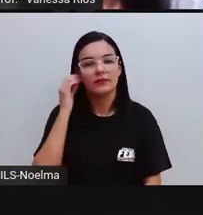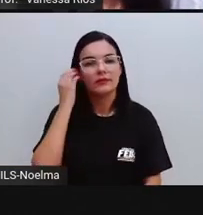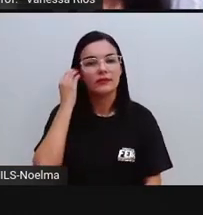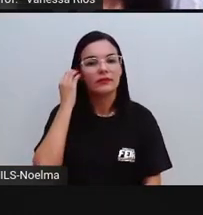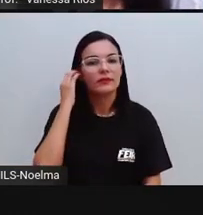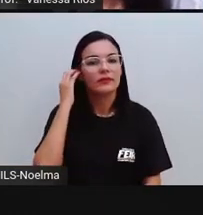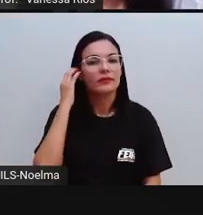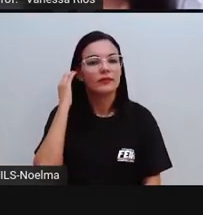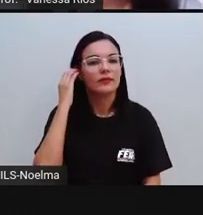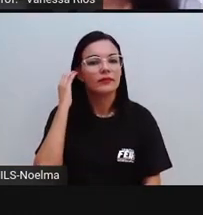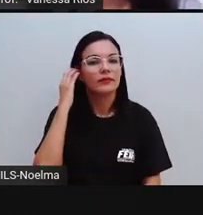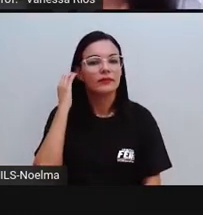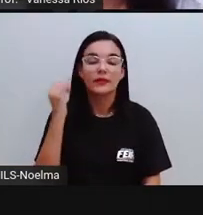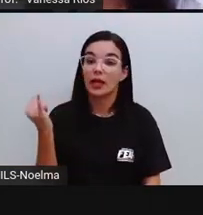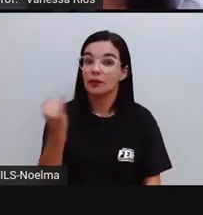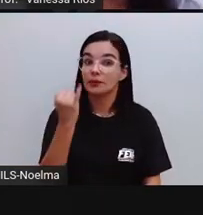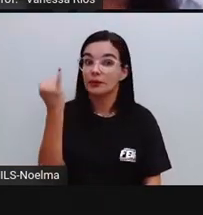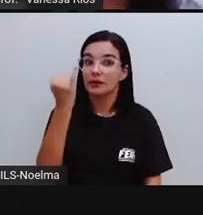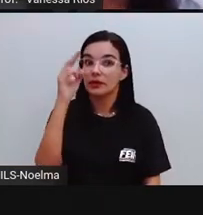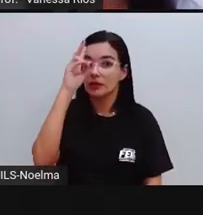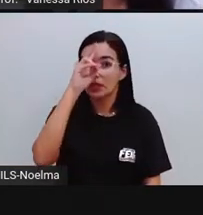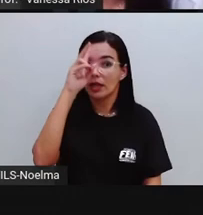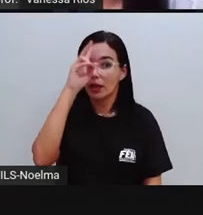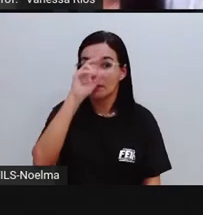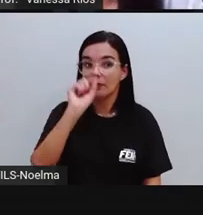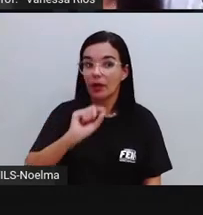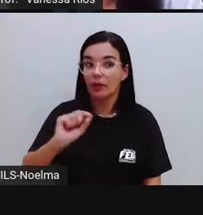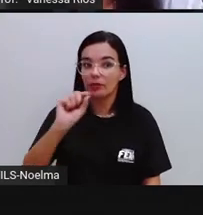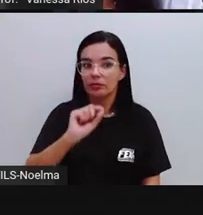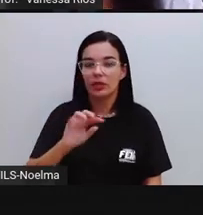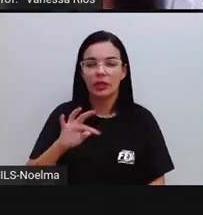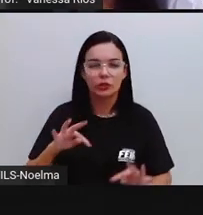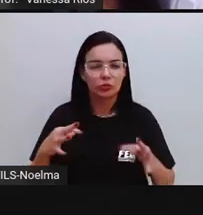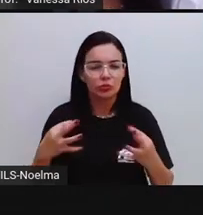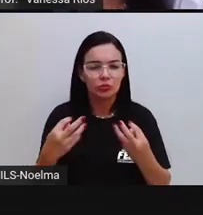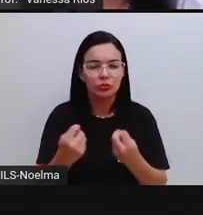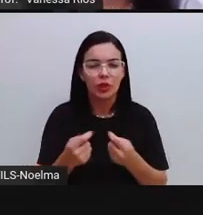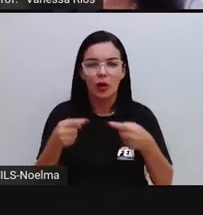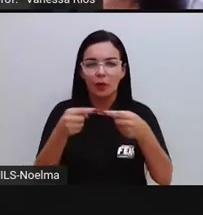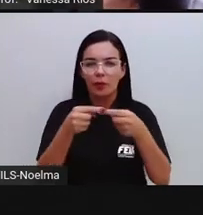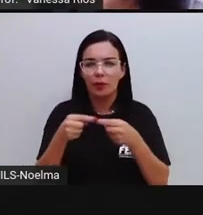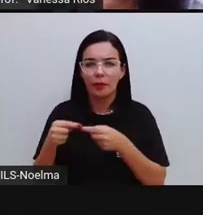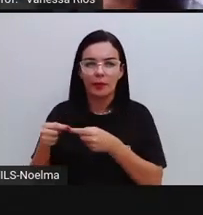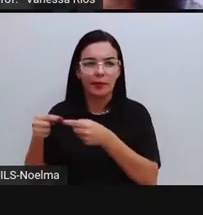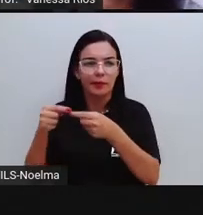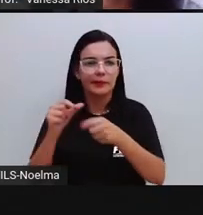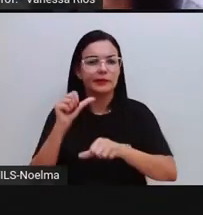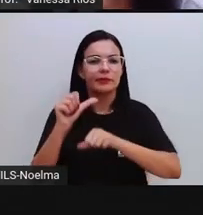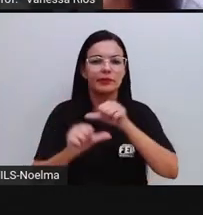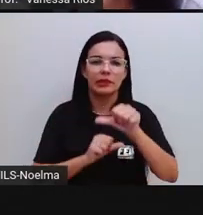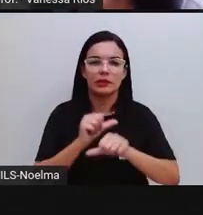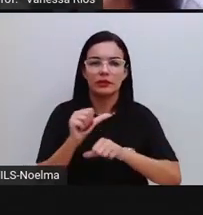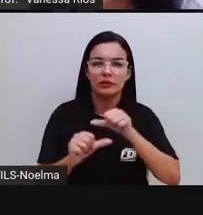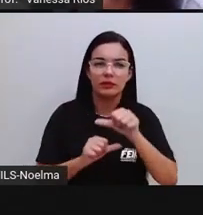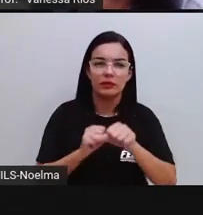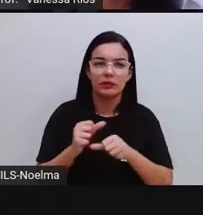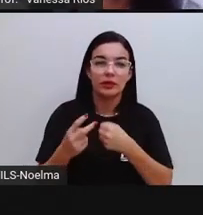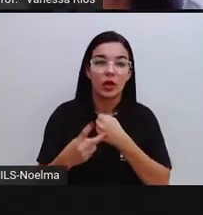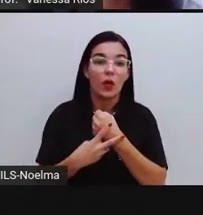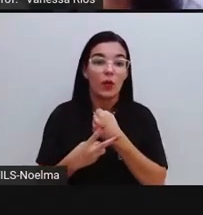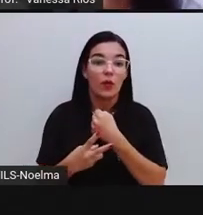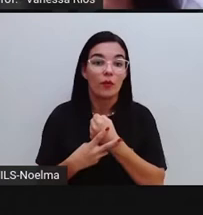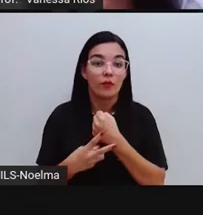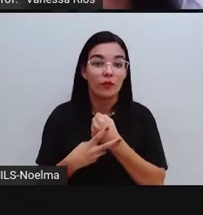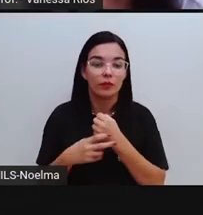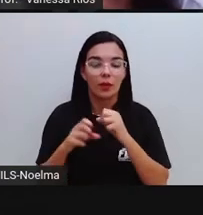E aí é importante a gente lembrar, né? Em todas essas combinações, essas transformações, em que os verbos podem